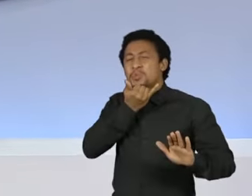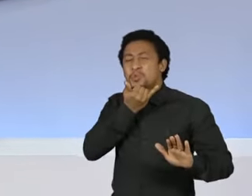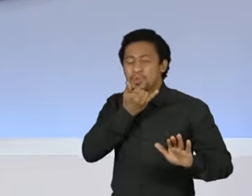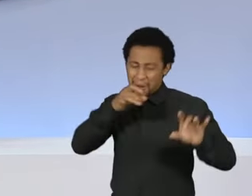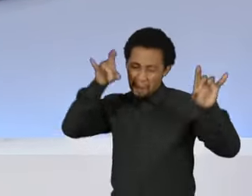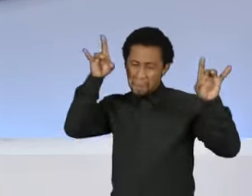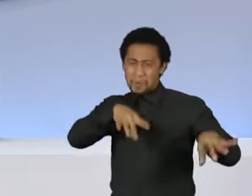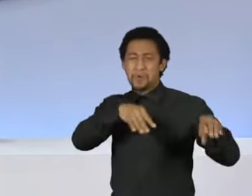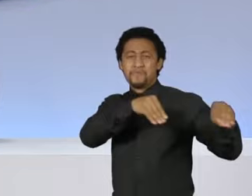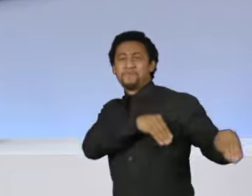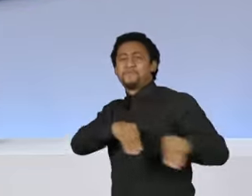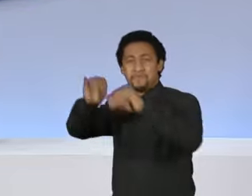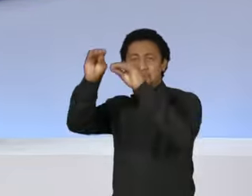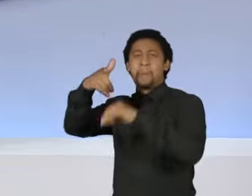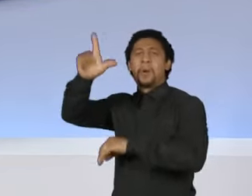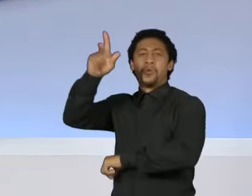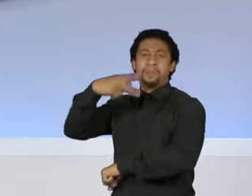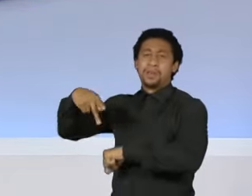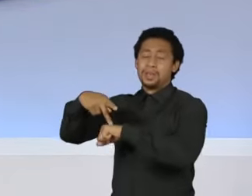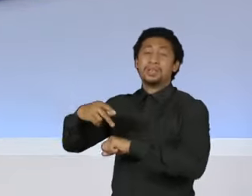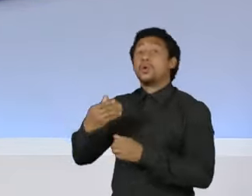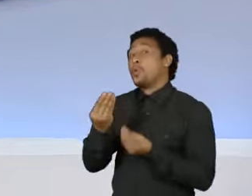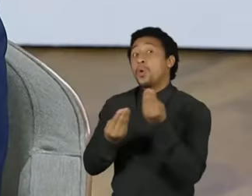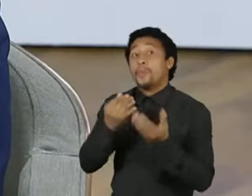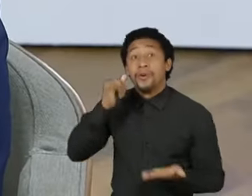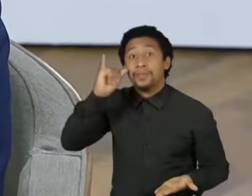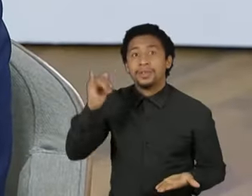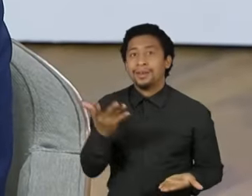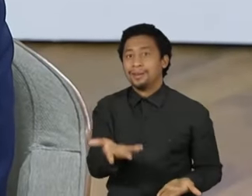desilusão em termos bem práticos, governador?